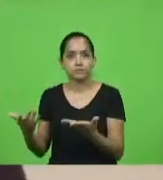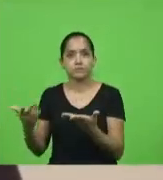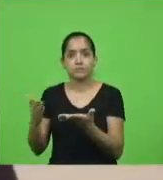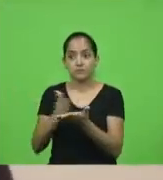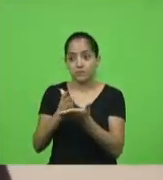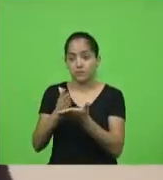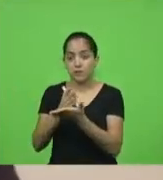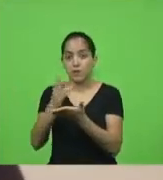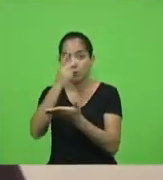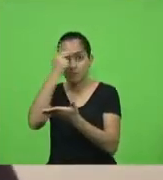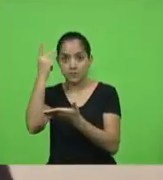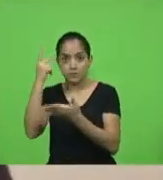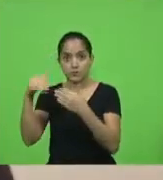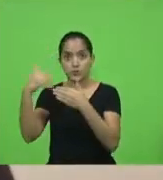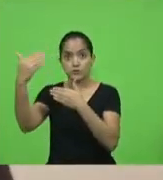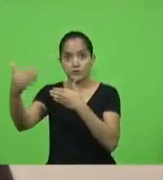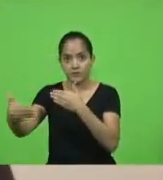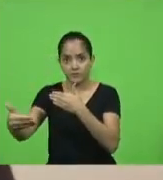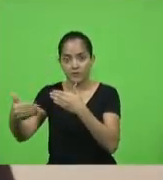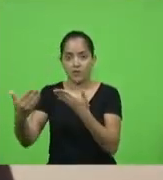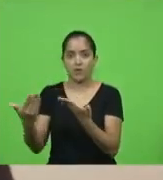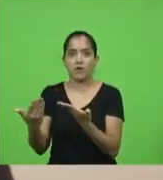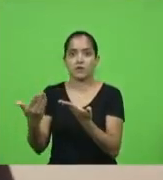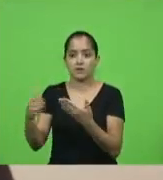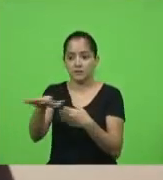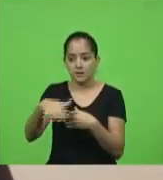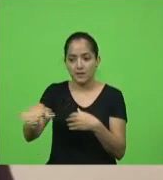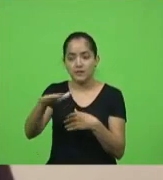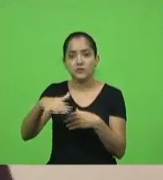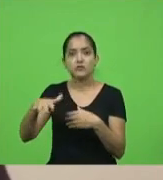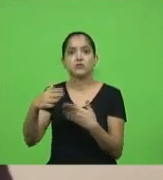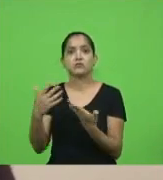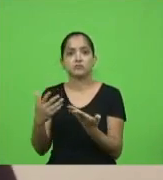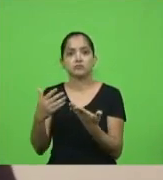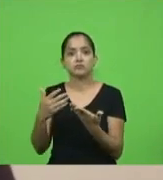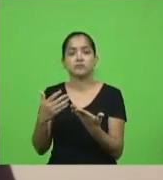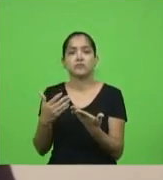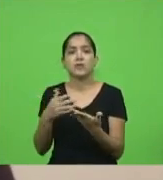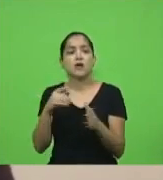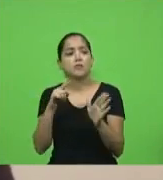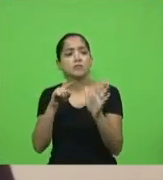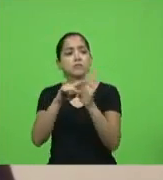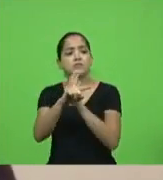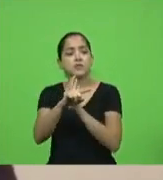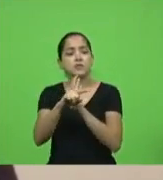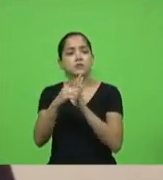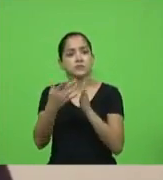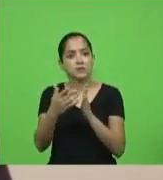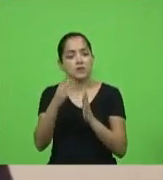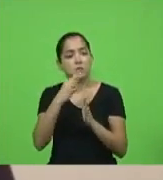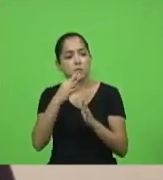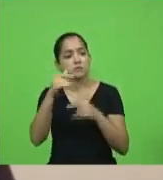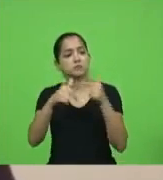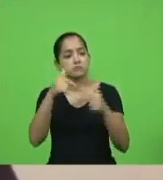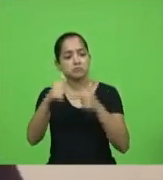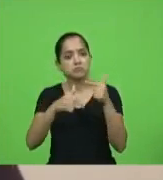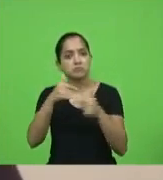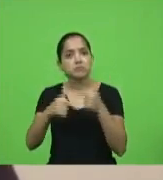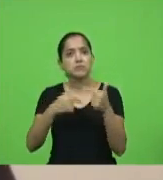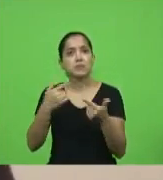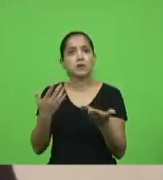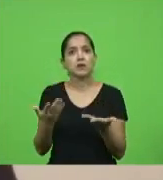pessoas fora também da sua da sua região e eu perguntei para ela quando conheci o trabalho dela porque ela não